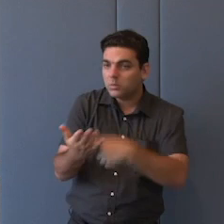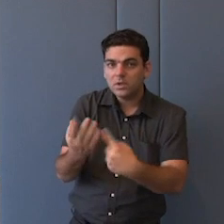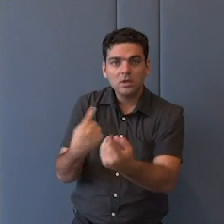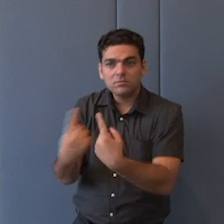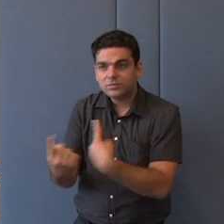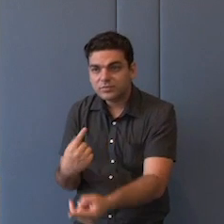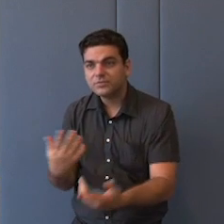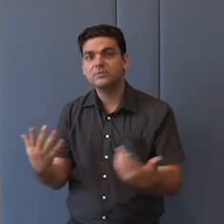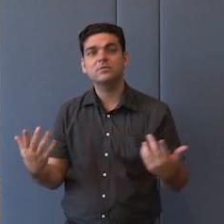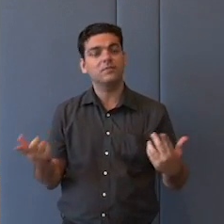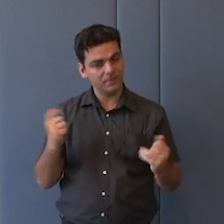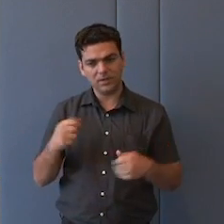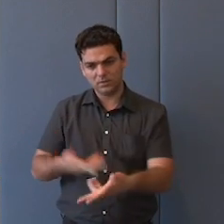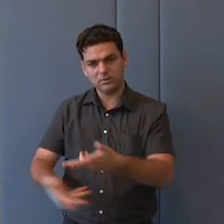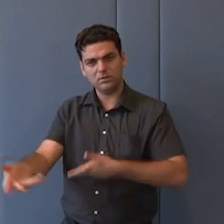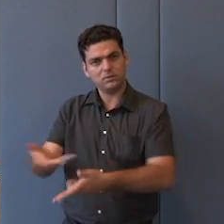mundo,